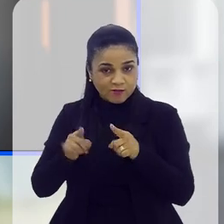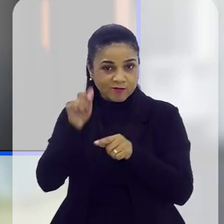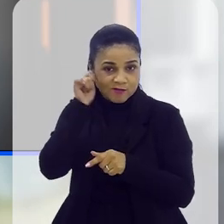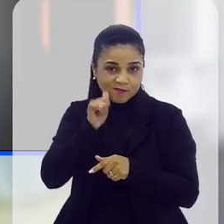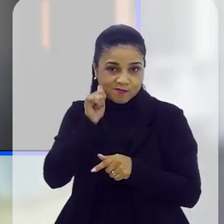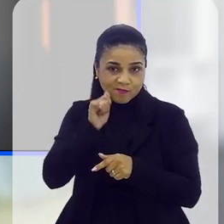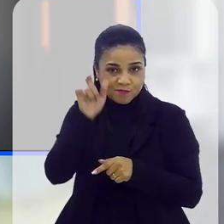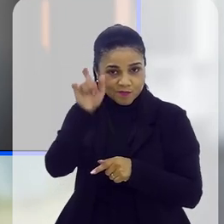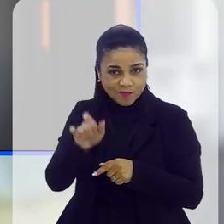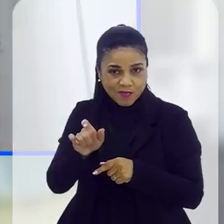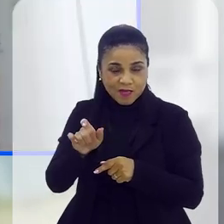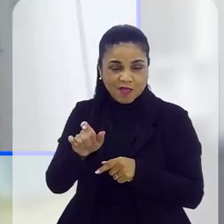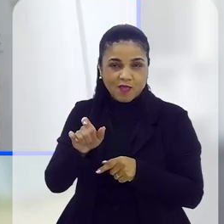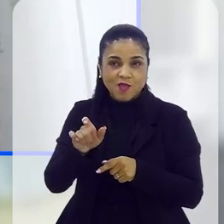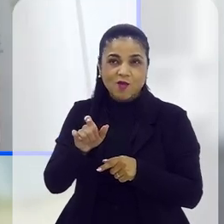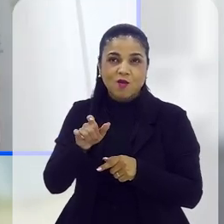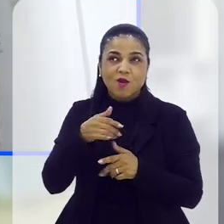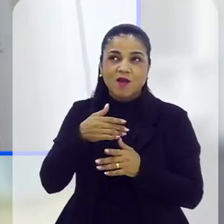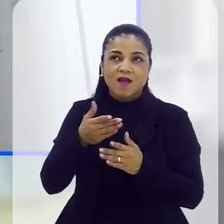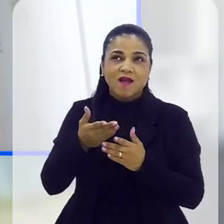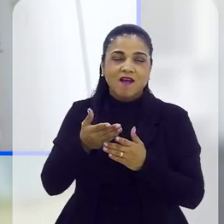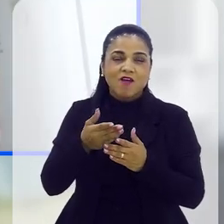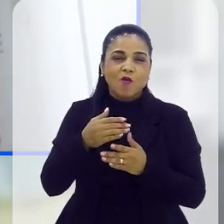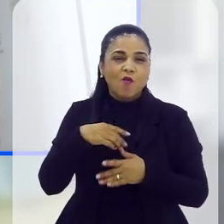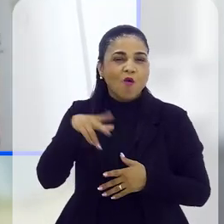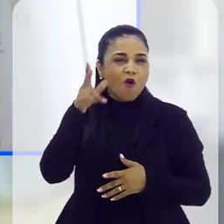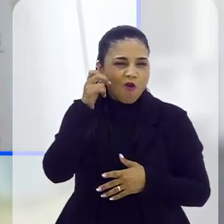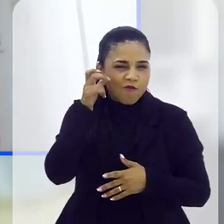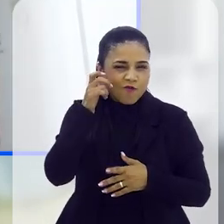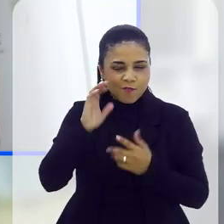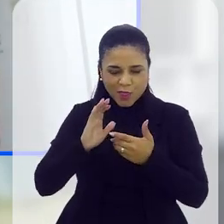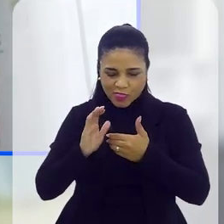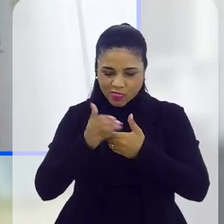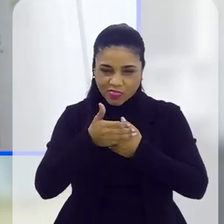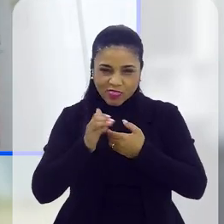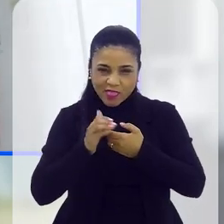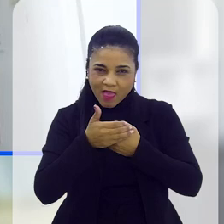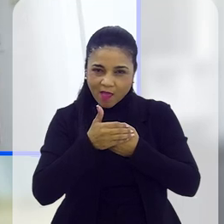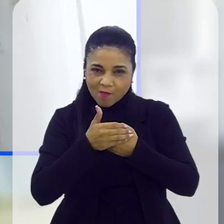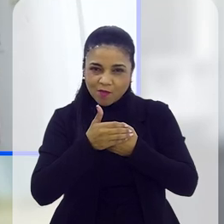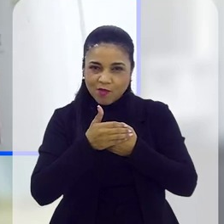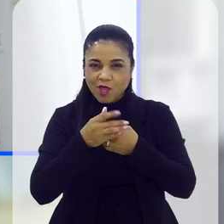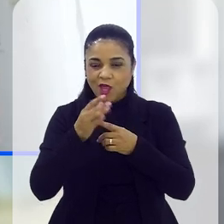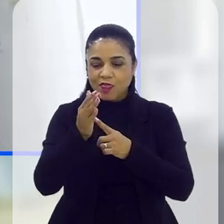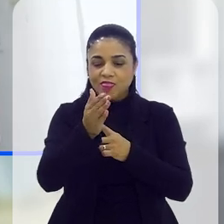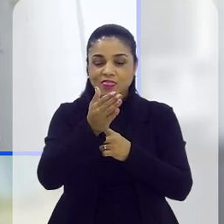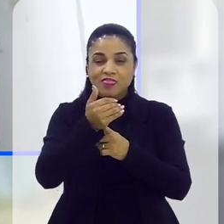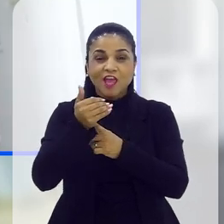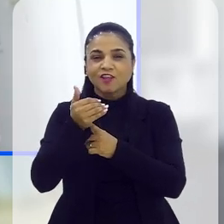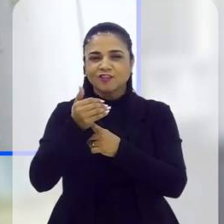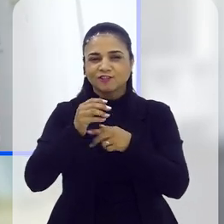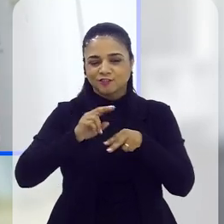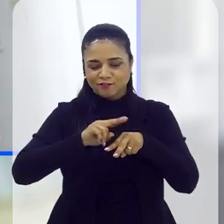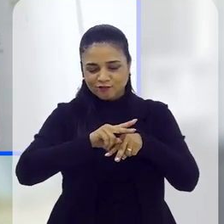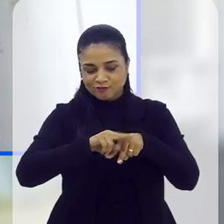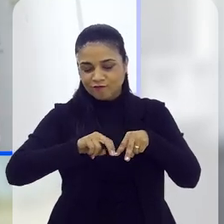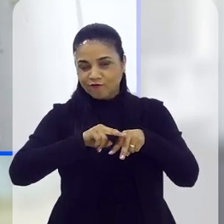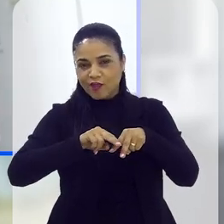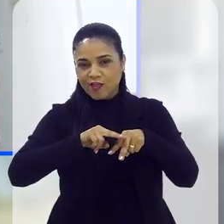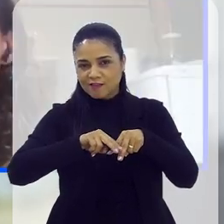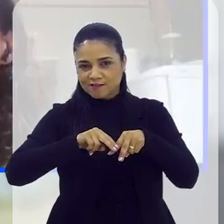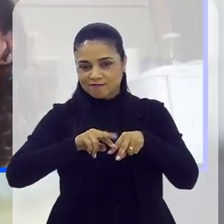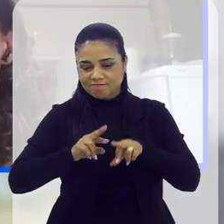contra a mulher é uma... Eu ouvi outro dia um termo muito interessante, é a tecnologia dessa diferenciação de gênero.